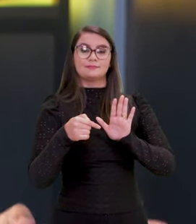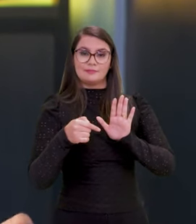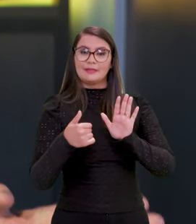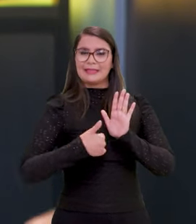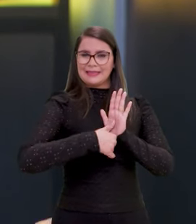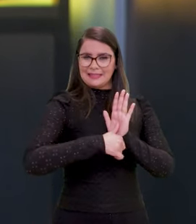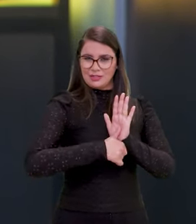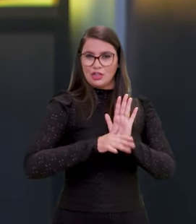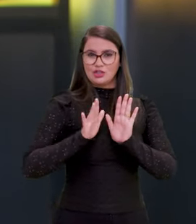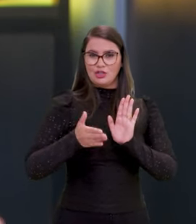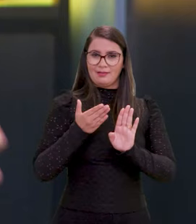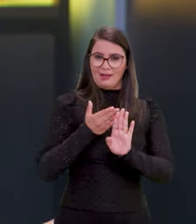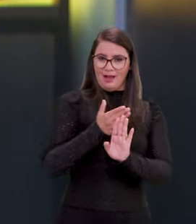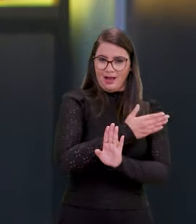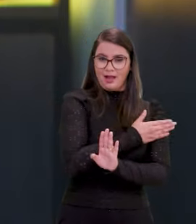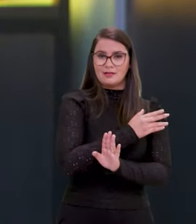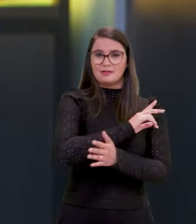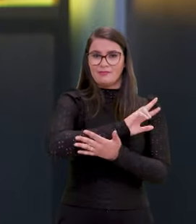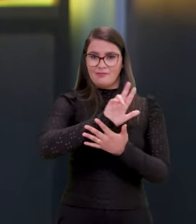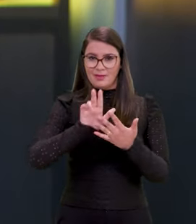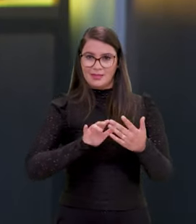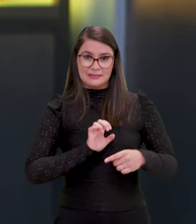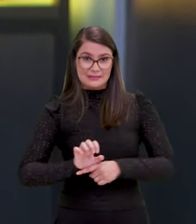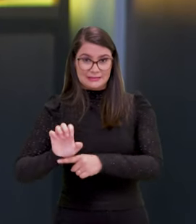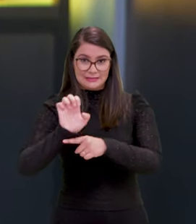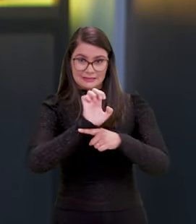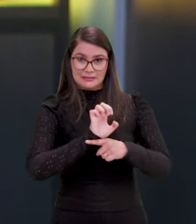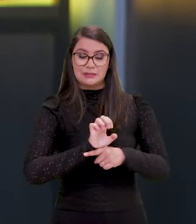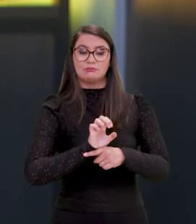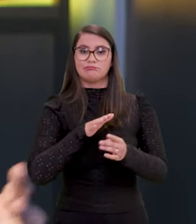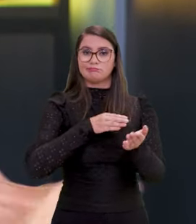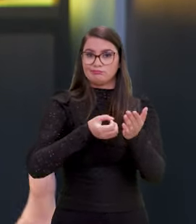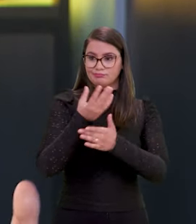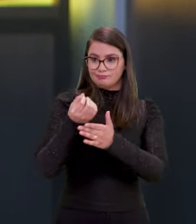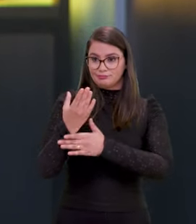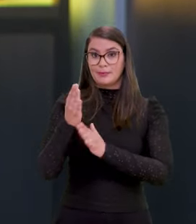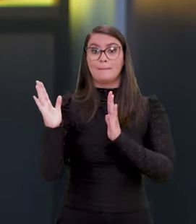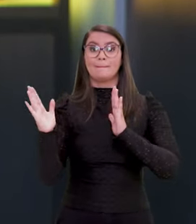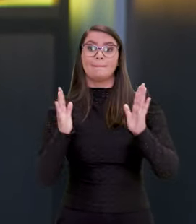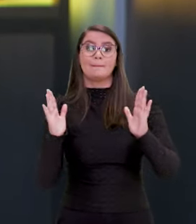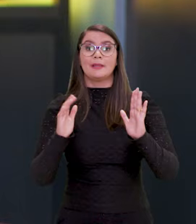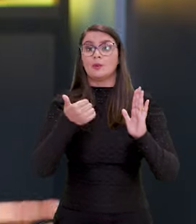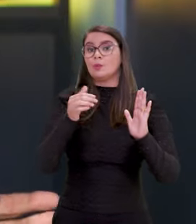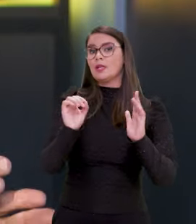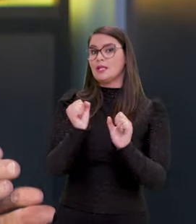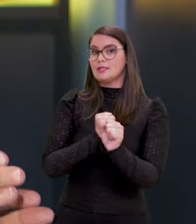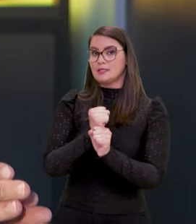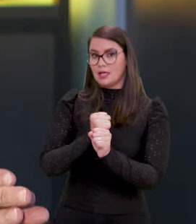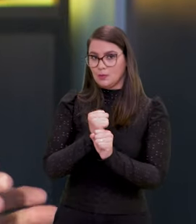essas identidades que já existem emitidas pelos diversos estados, elas têm a validade de 10 anos. Então,